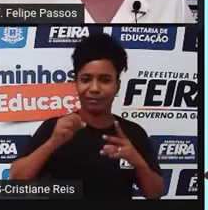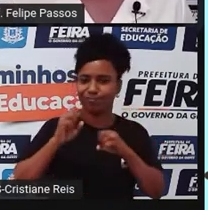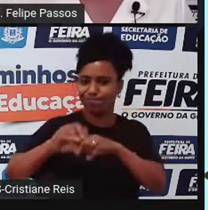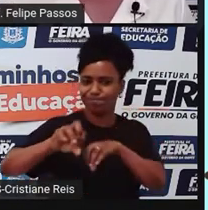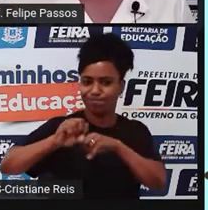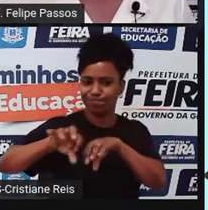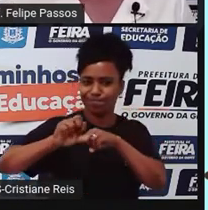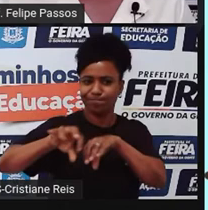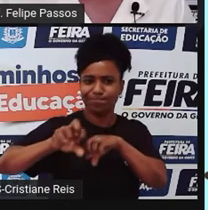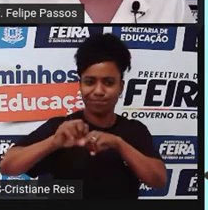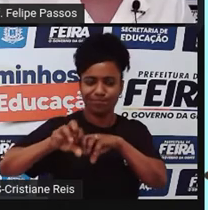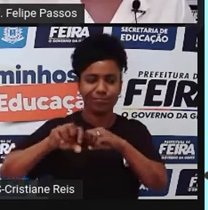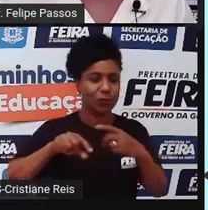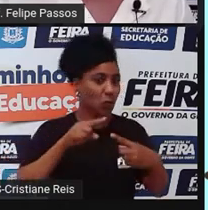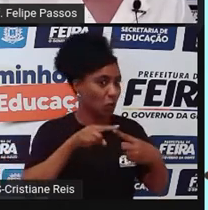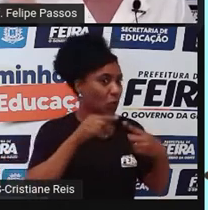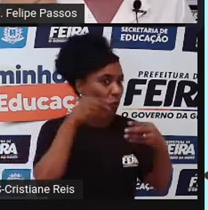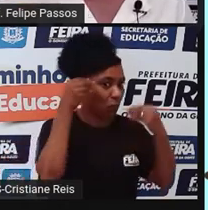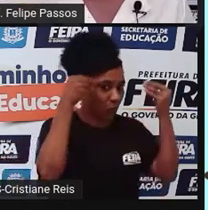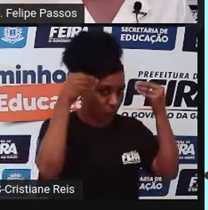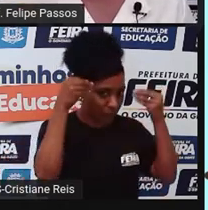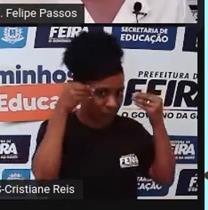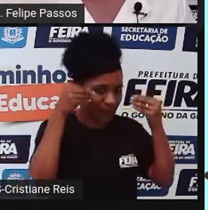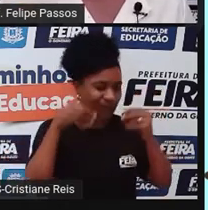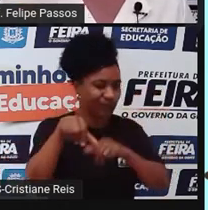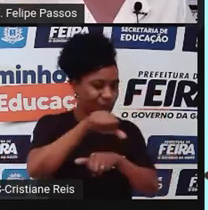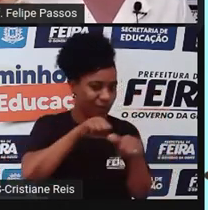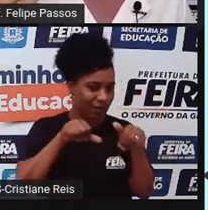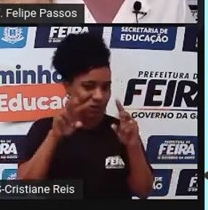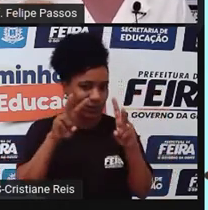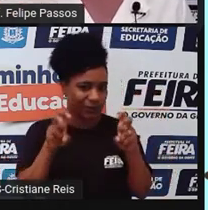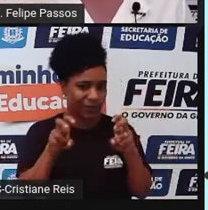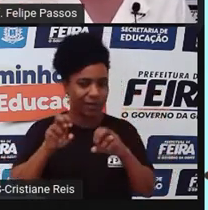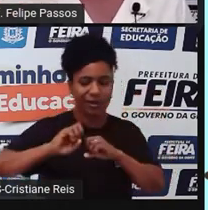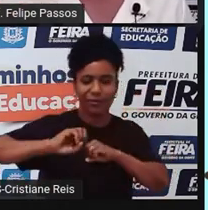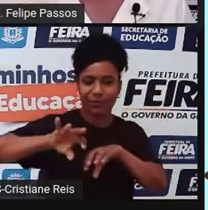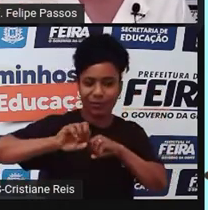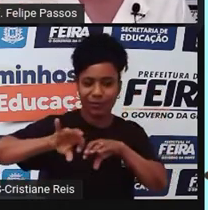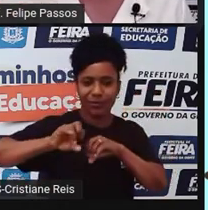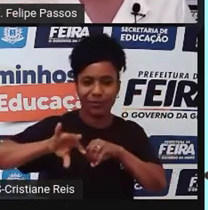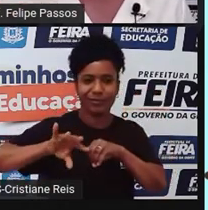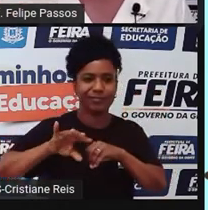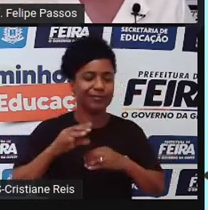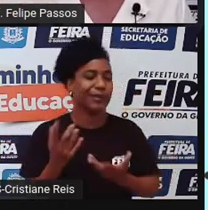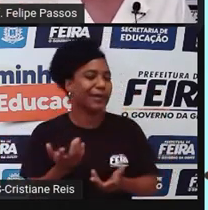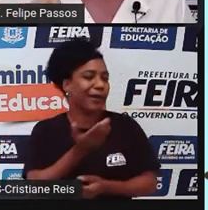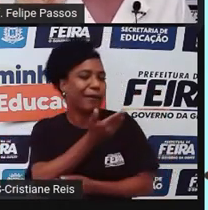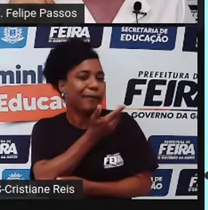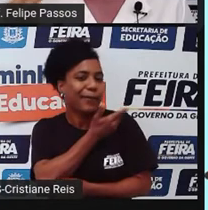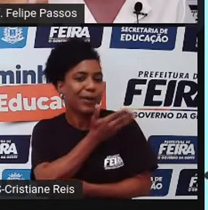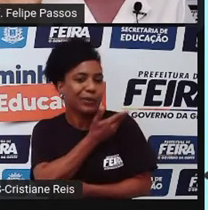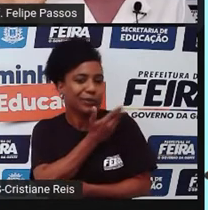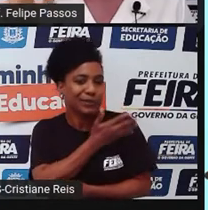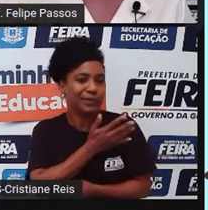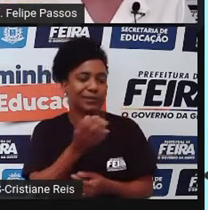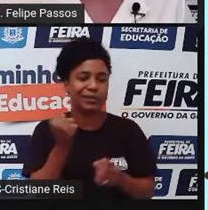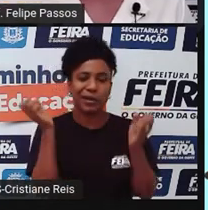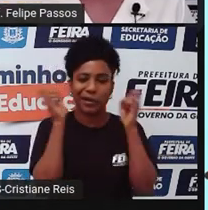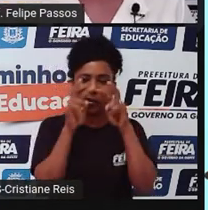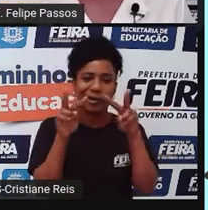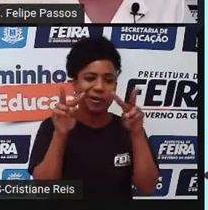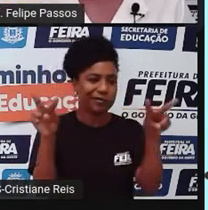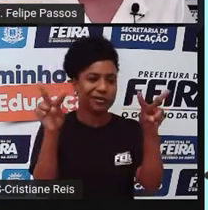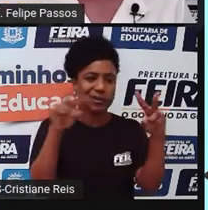Resolve falar de educação e aí com seus preconceitos, com as suas visões de mundo, fala um bocado de